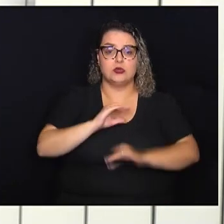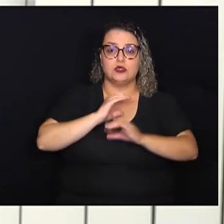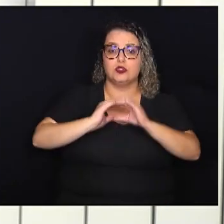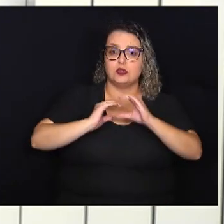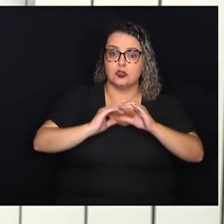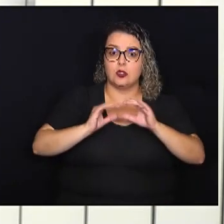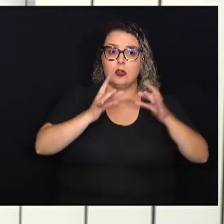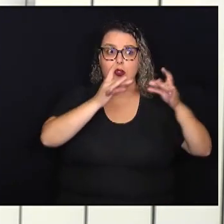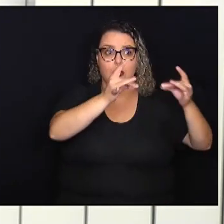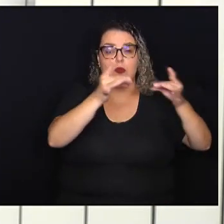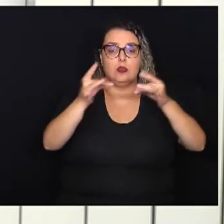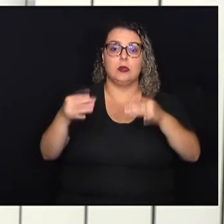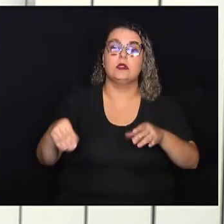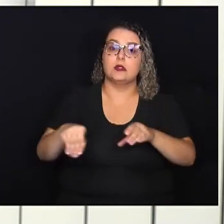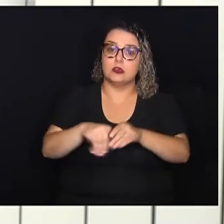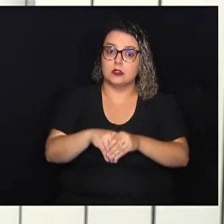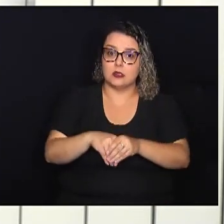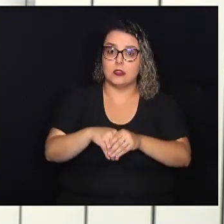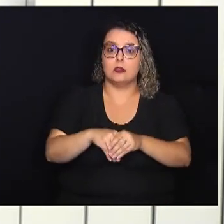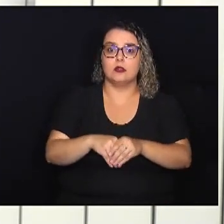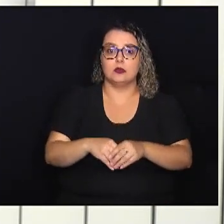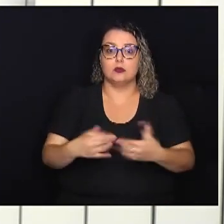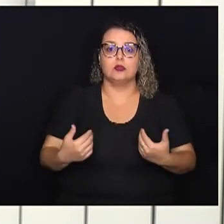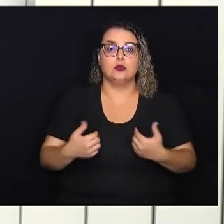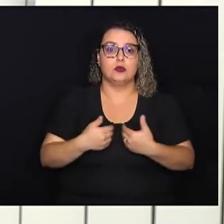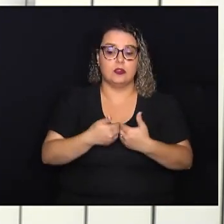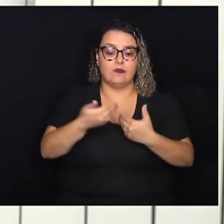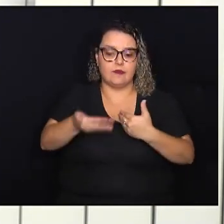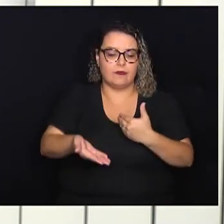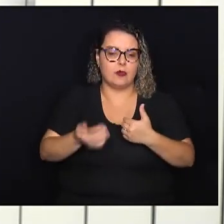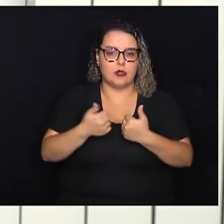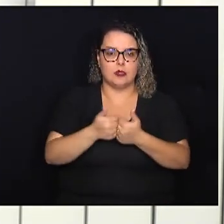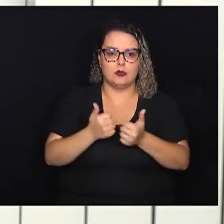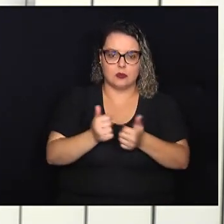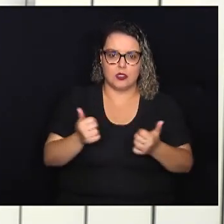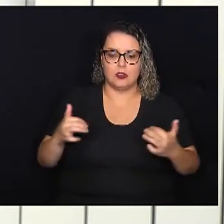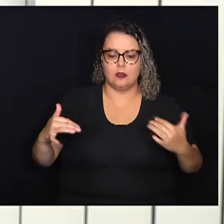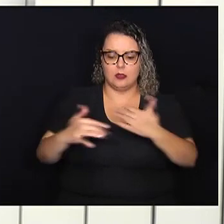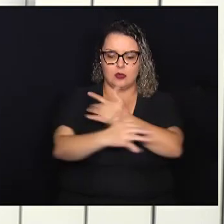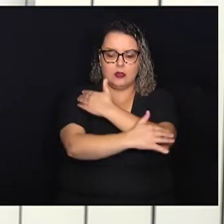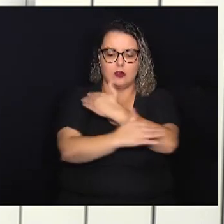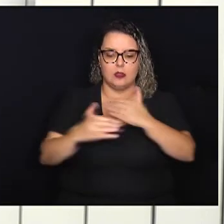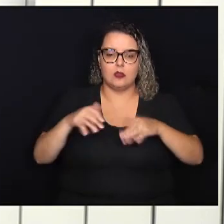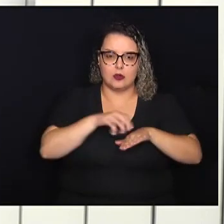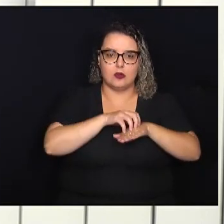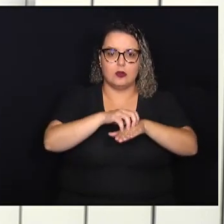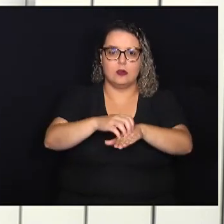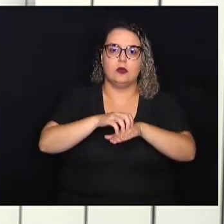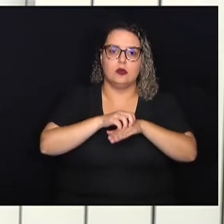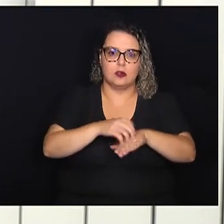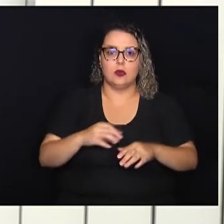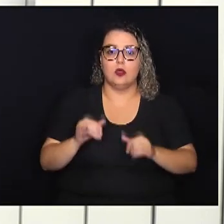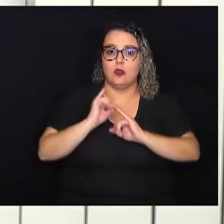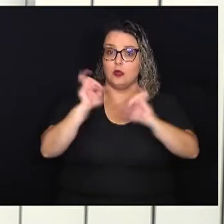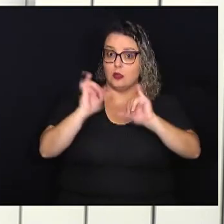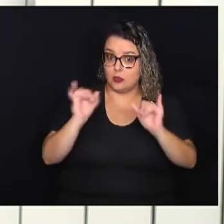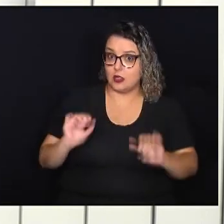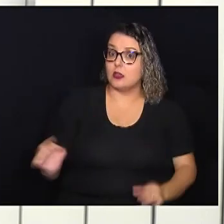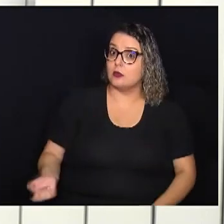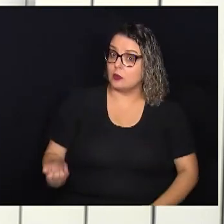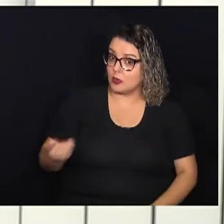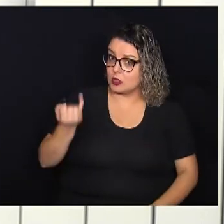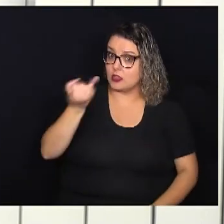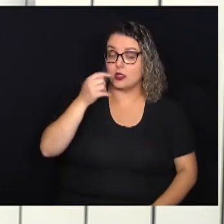nos veículos de maior circulação na cidade. Os cartazes trazem alertas contundentes sobre